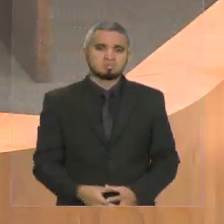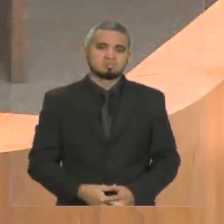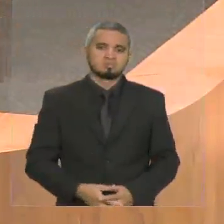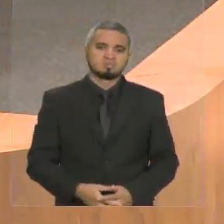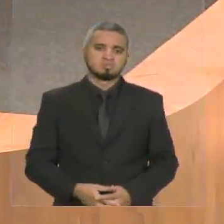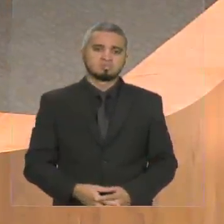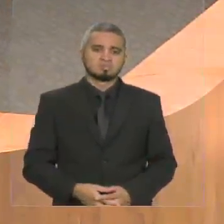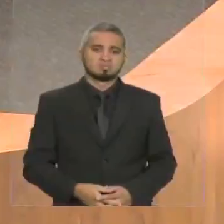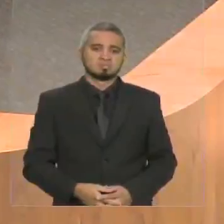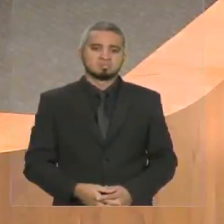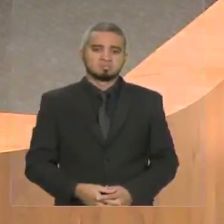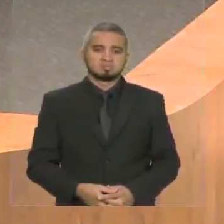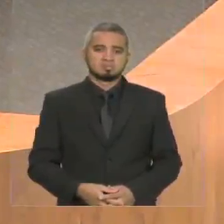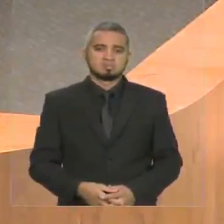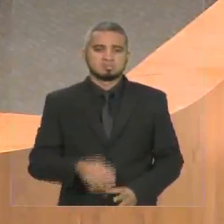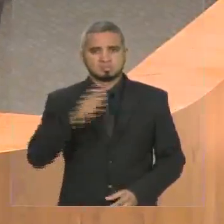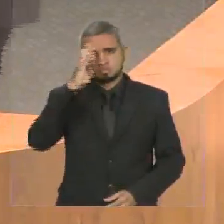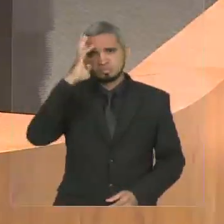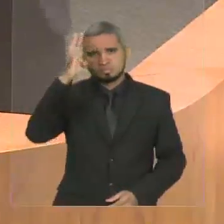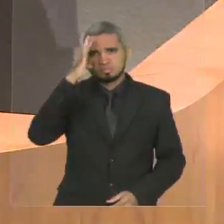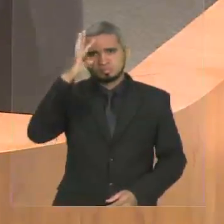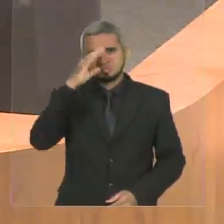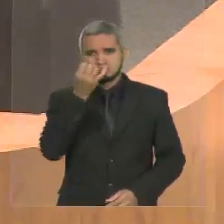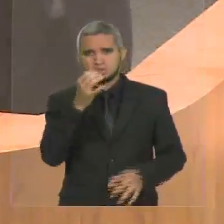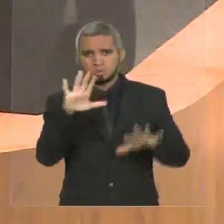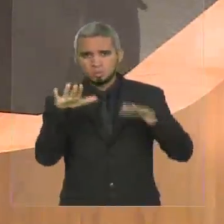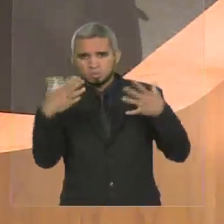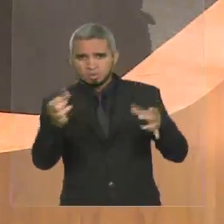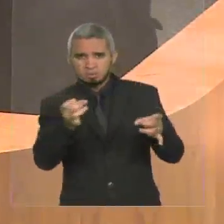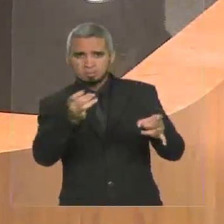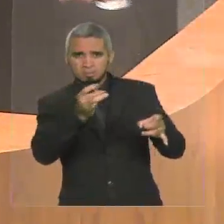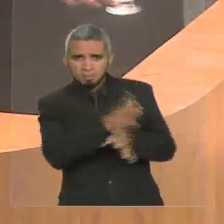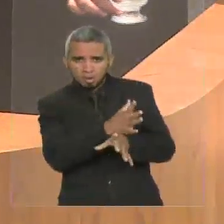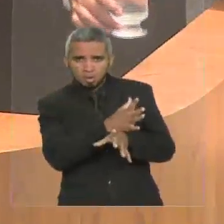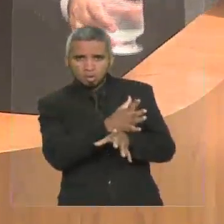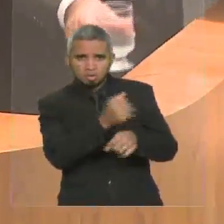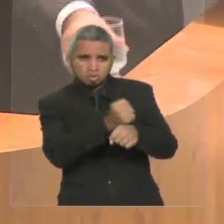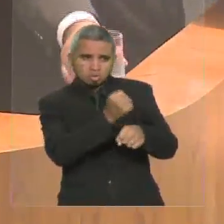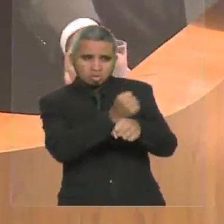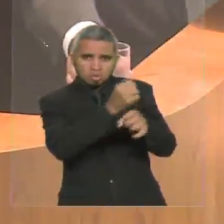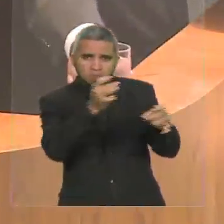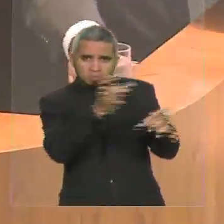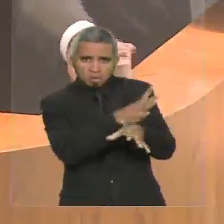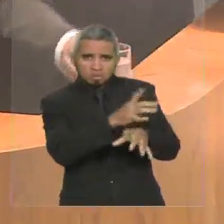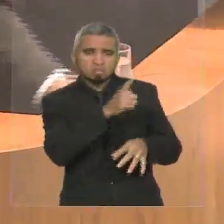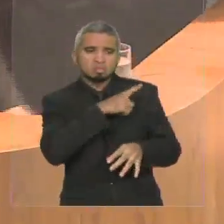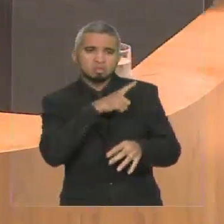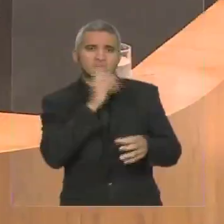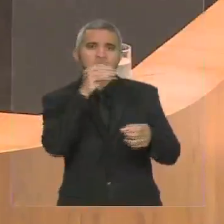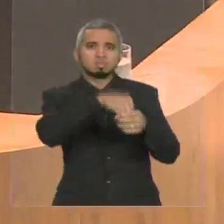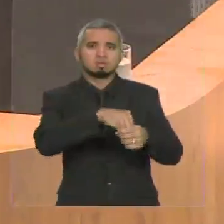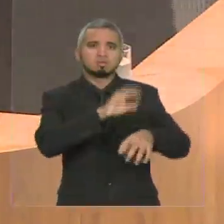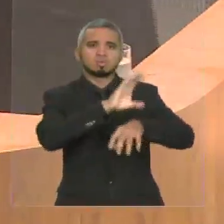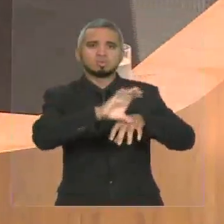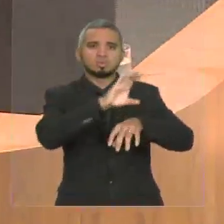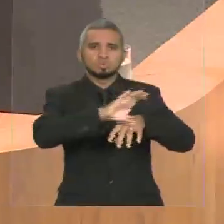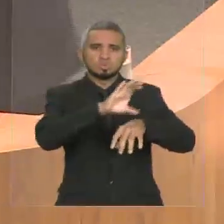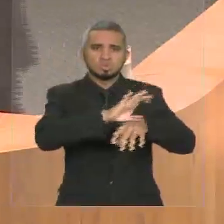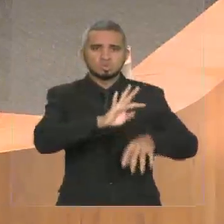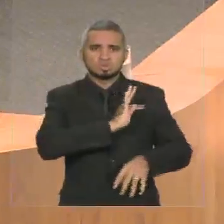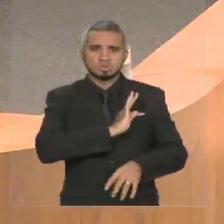imagina, uma estrutura dessa funcionando, com cursos de qualificação profissional permanente, com atividades